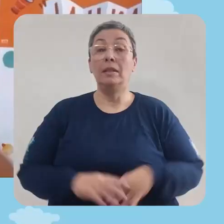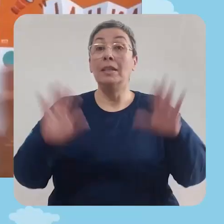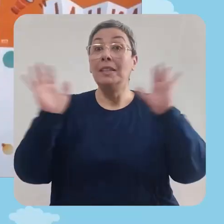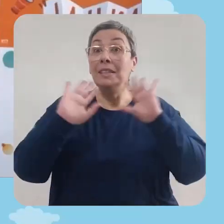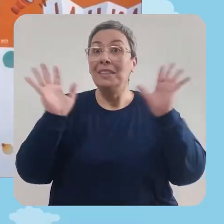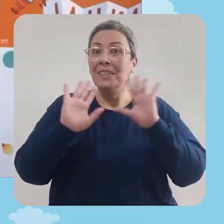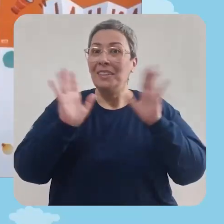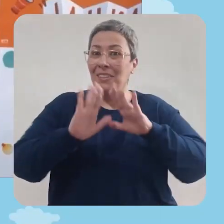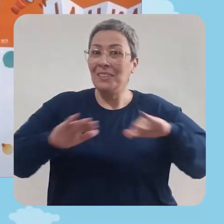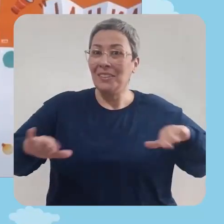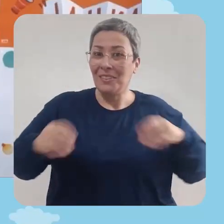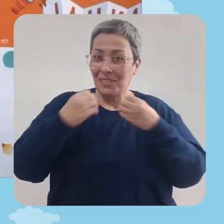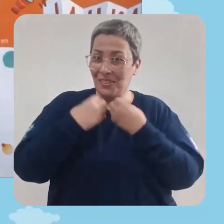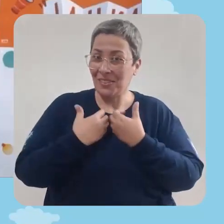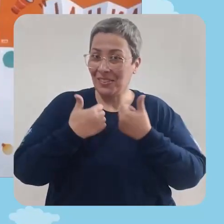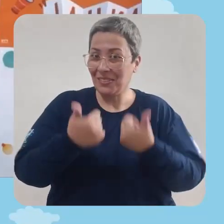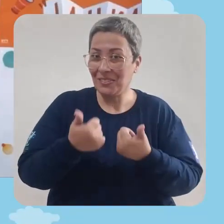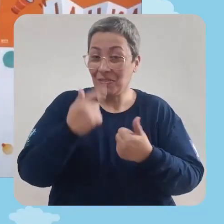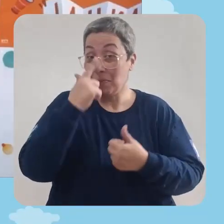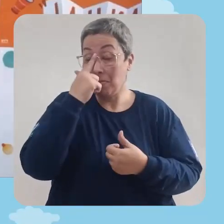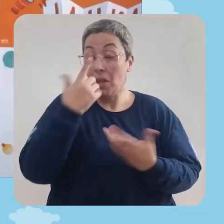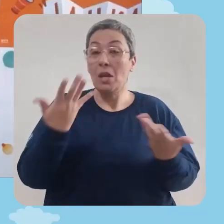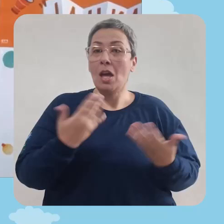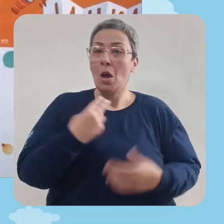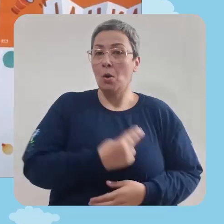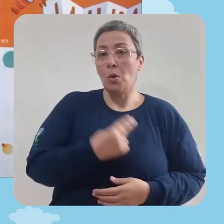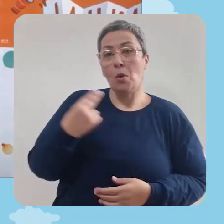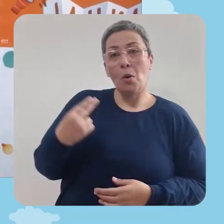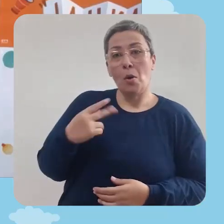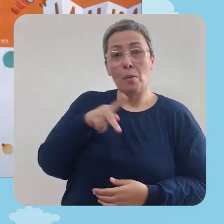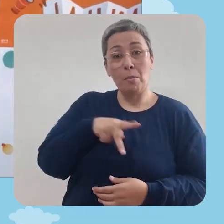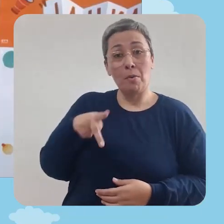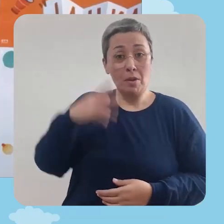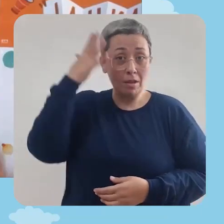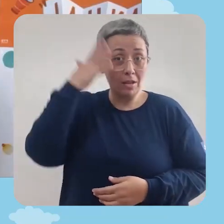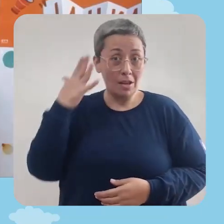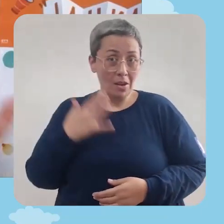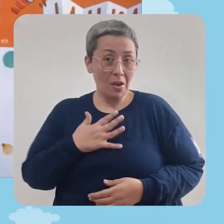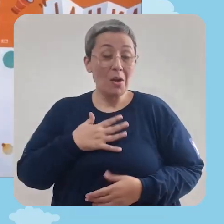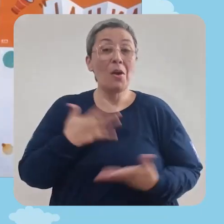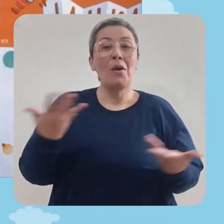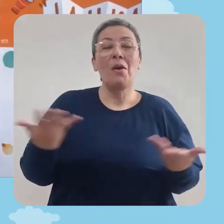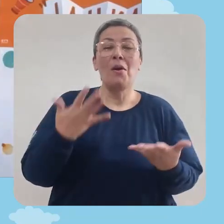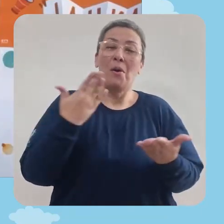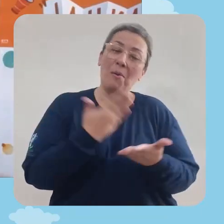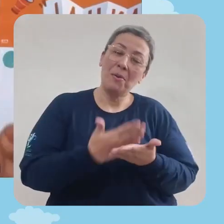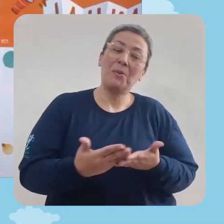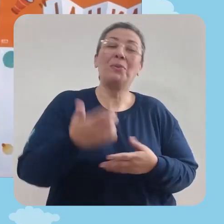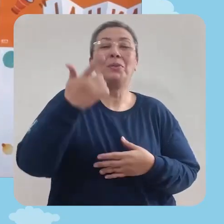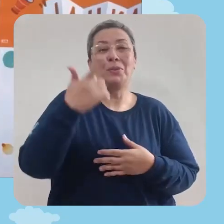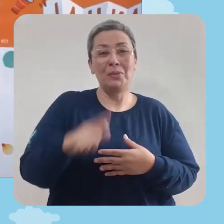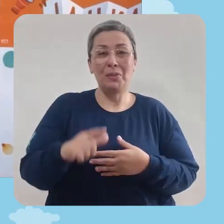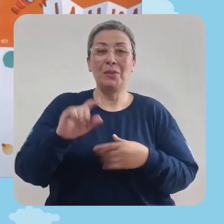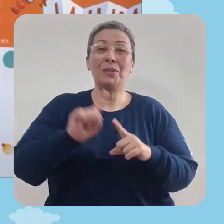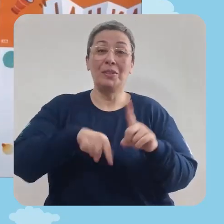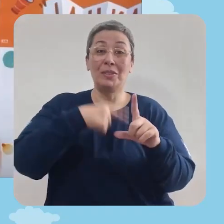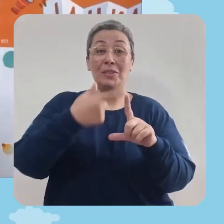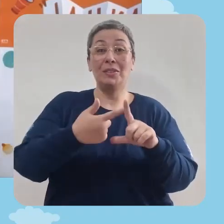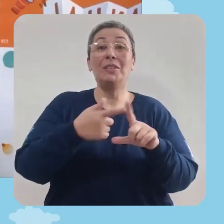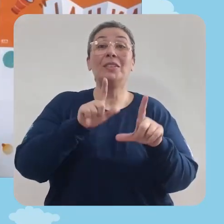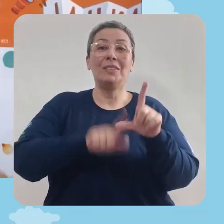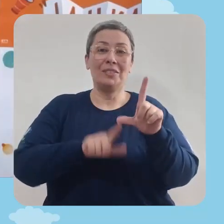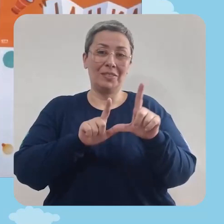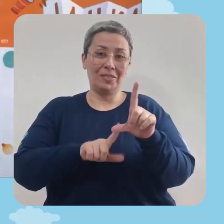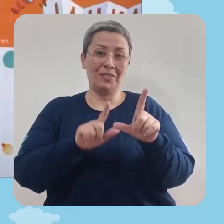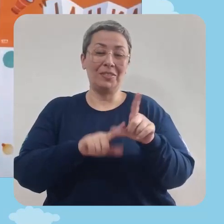Olá, crianças! Tudo bem com vocês? Eu sou a professora Thalita e está começando mais um programa Além